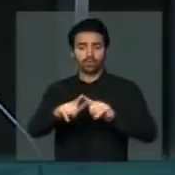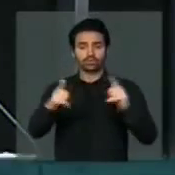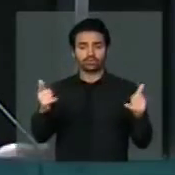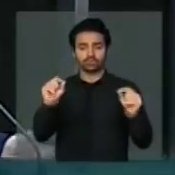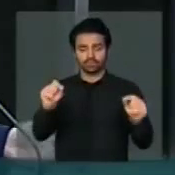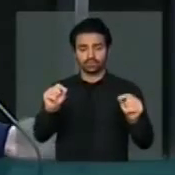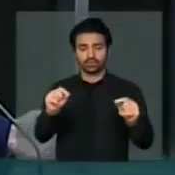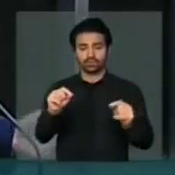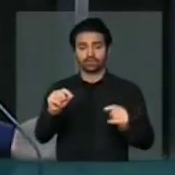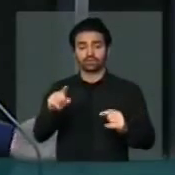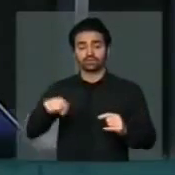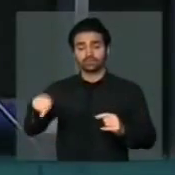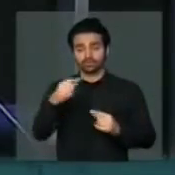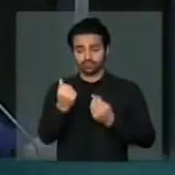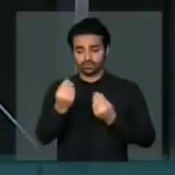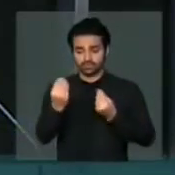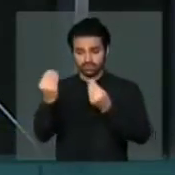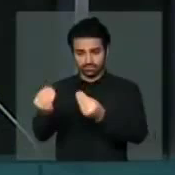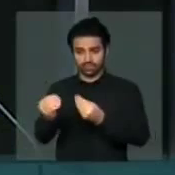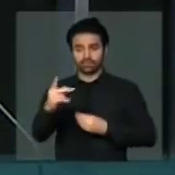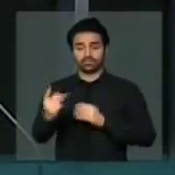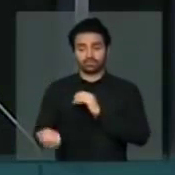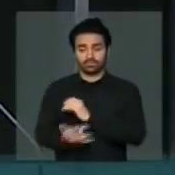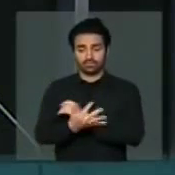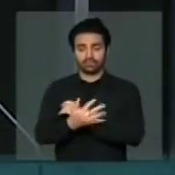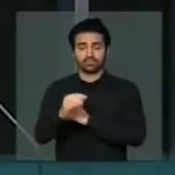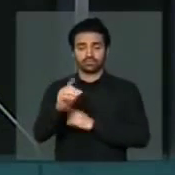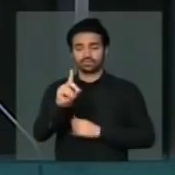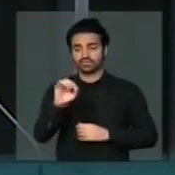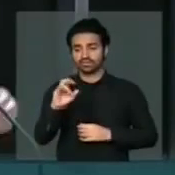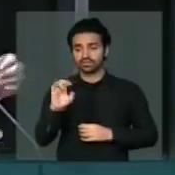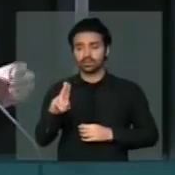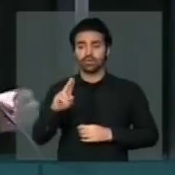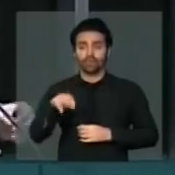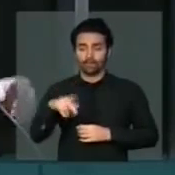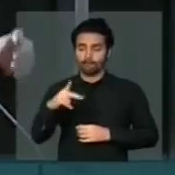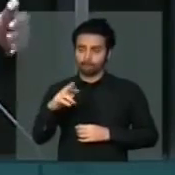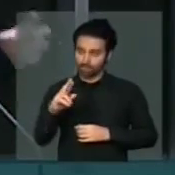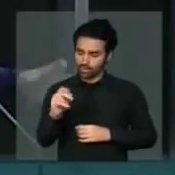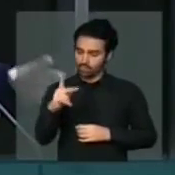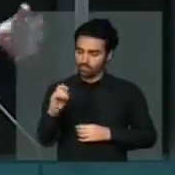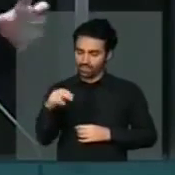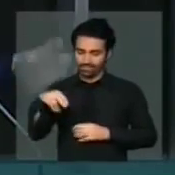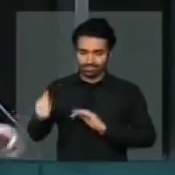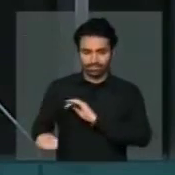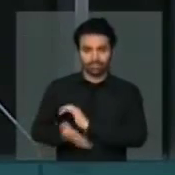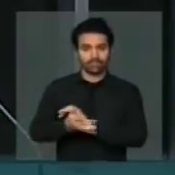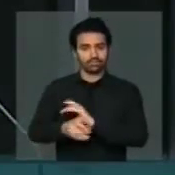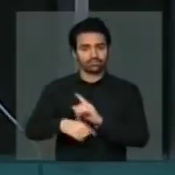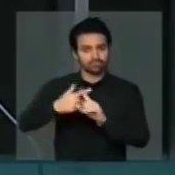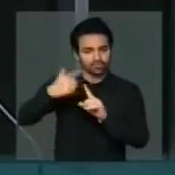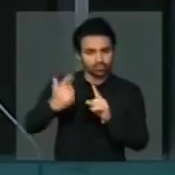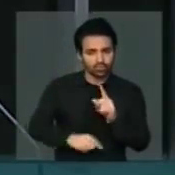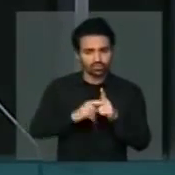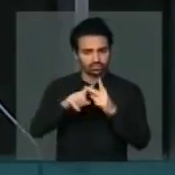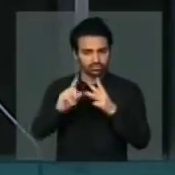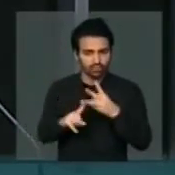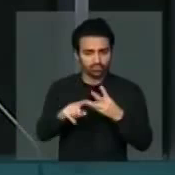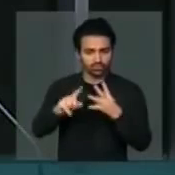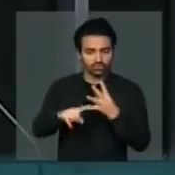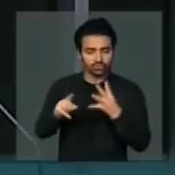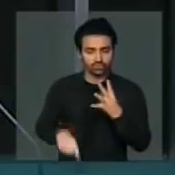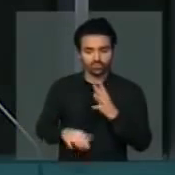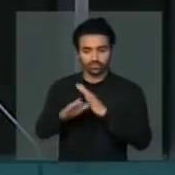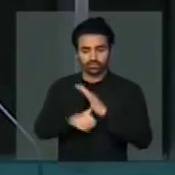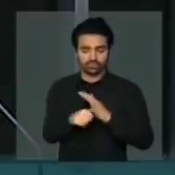lobista, diz que dinheiro dado a de seu era propina. São esquemas e escândalos e mais escândalos de corrupção. E essa casa